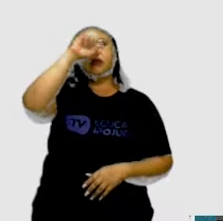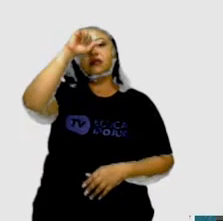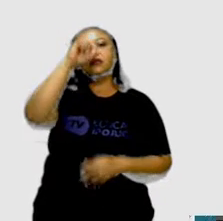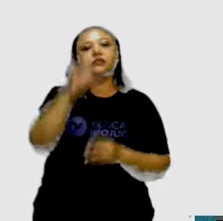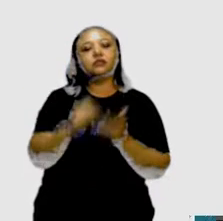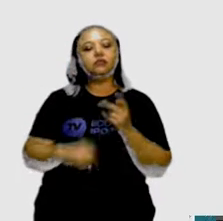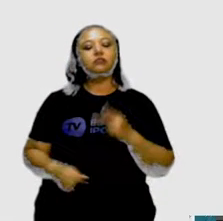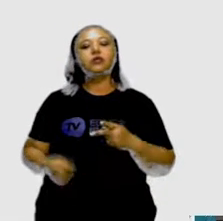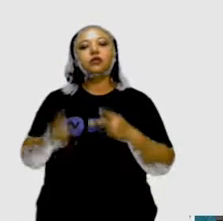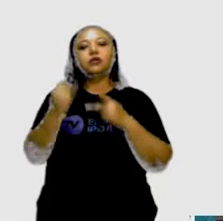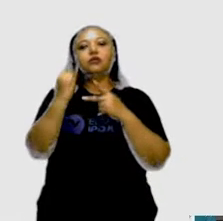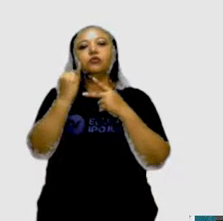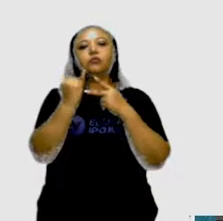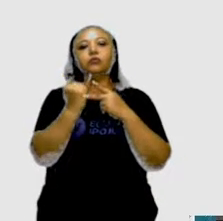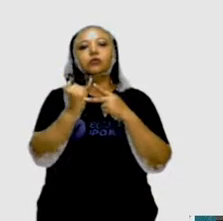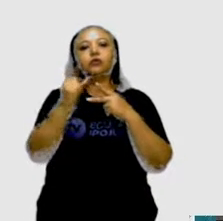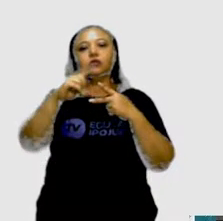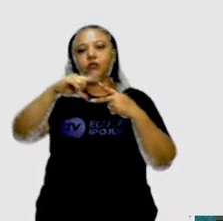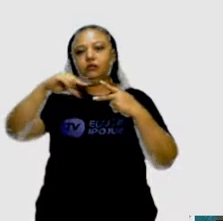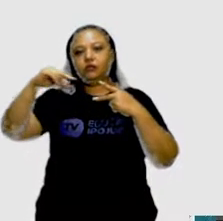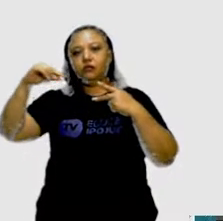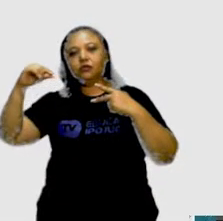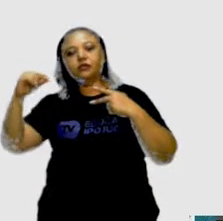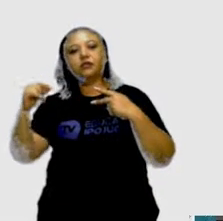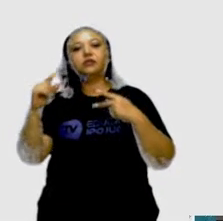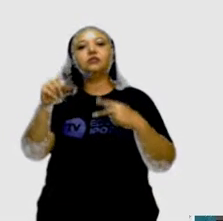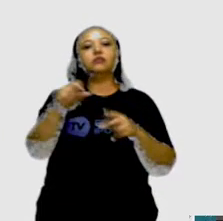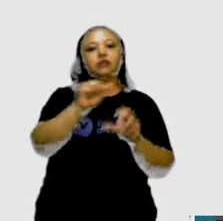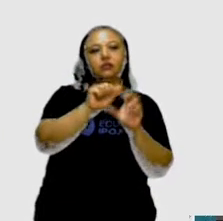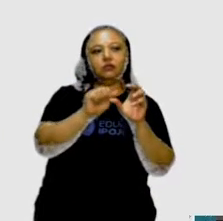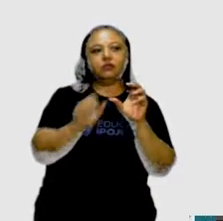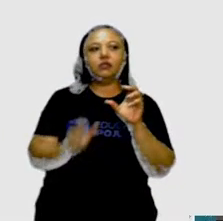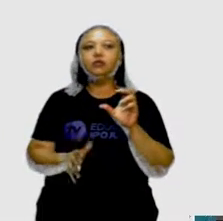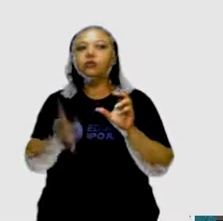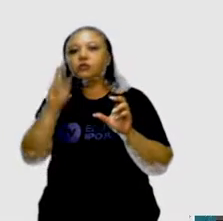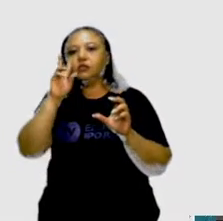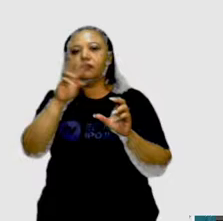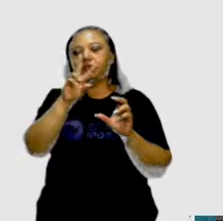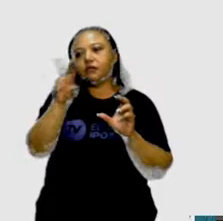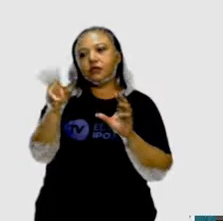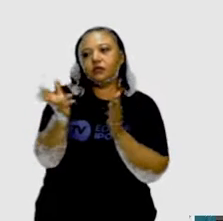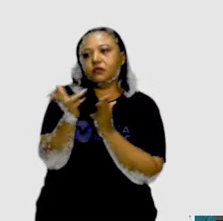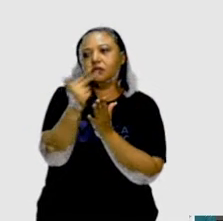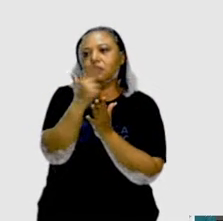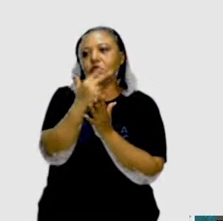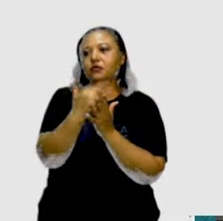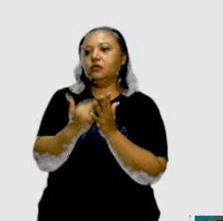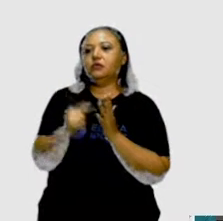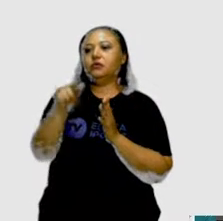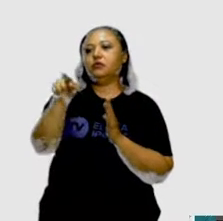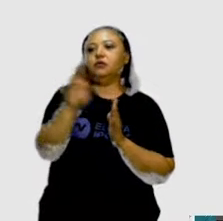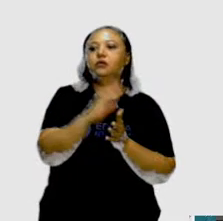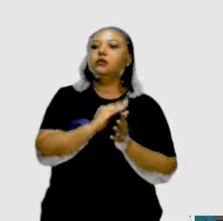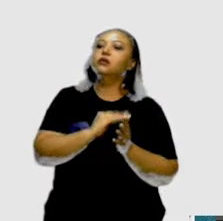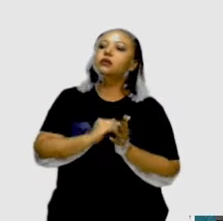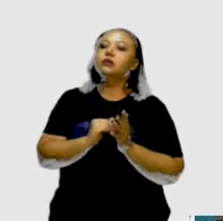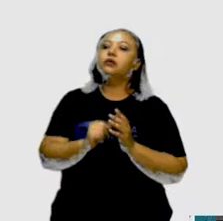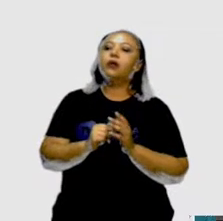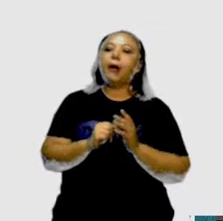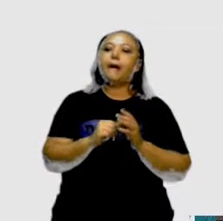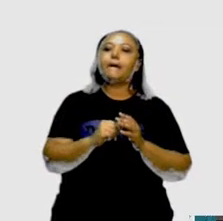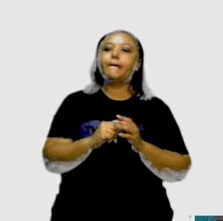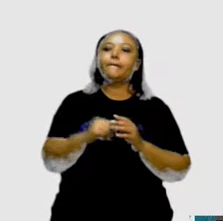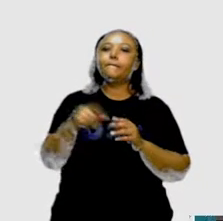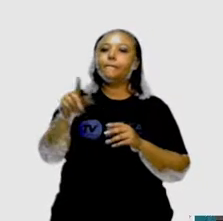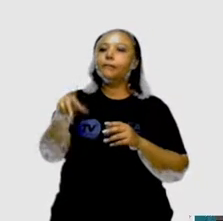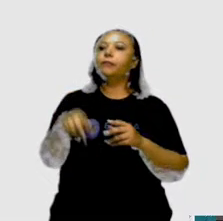Primeiro, estão vendo aí um monte de figuras que eu coloquei na tela? Pois é, todas essas nós